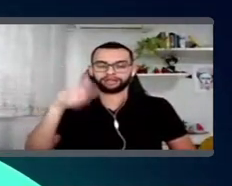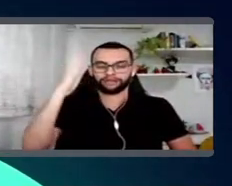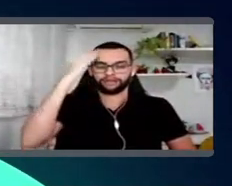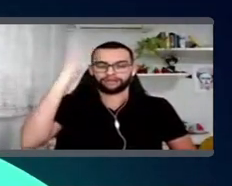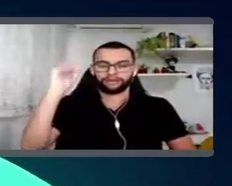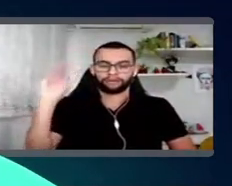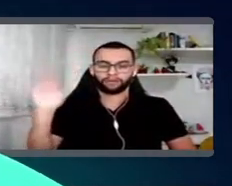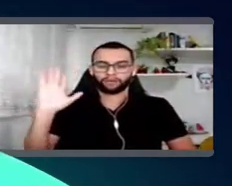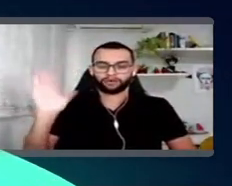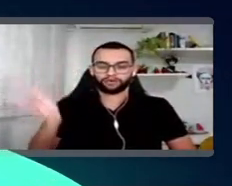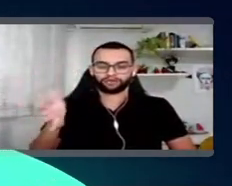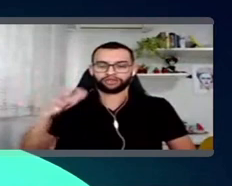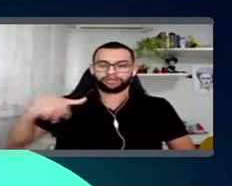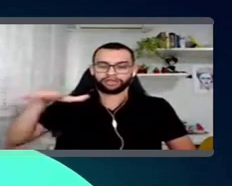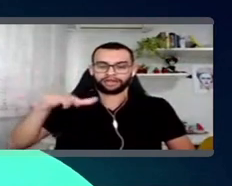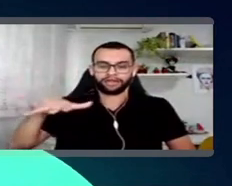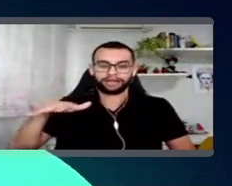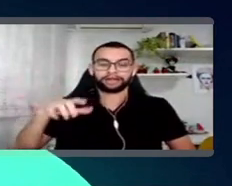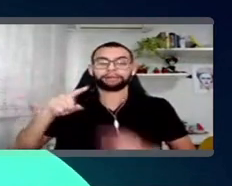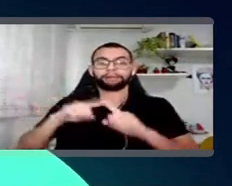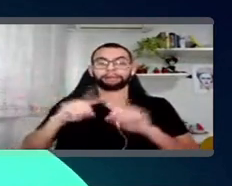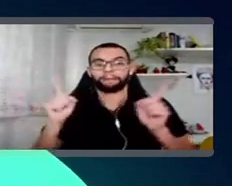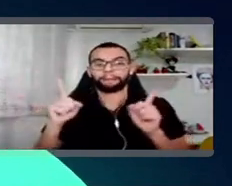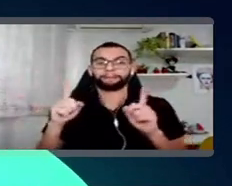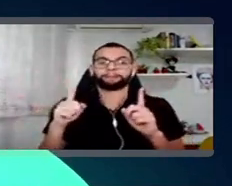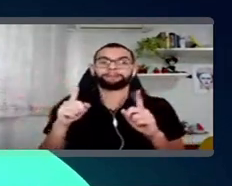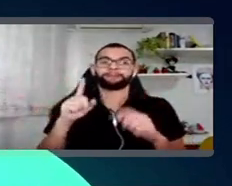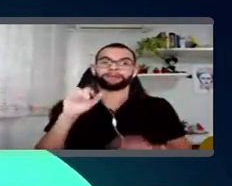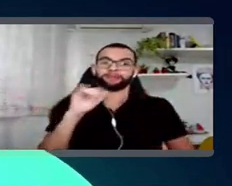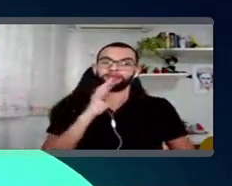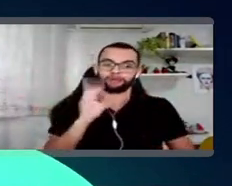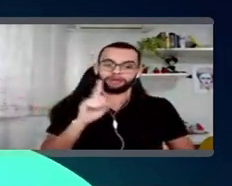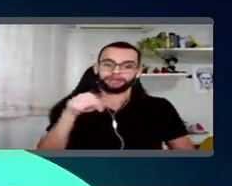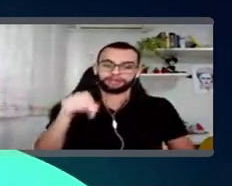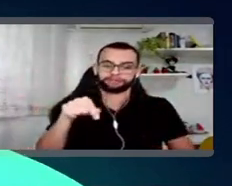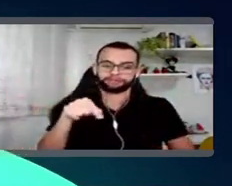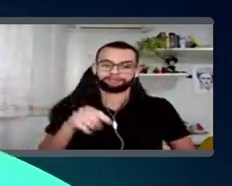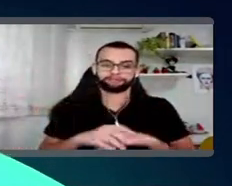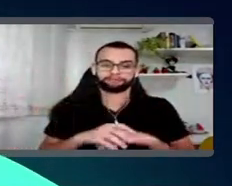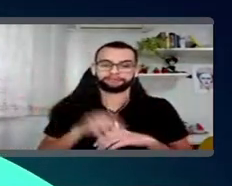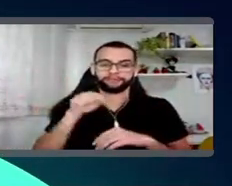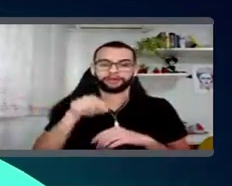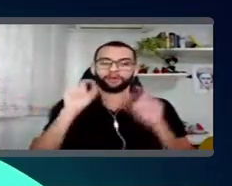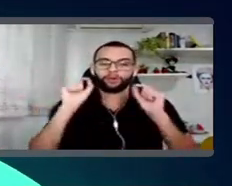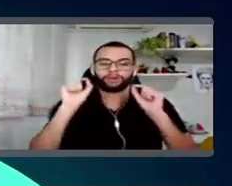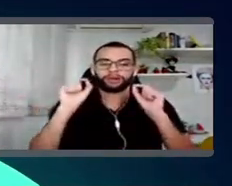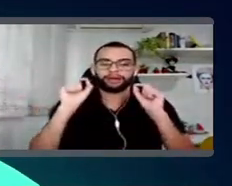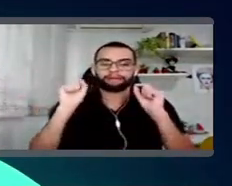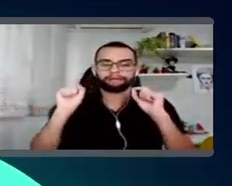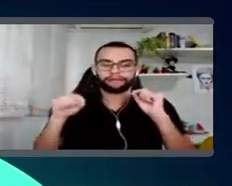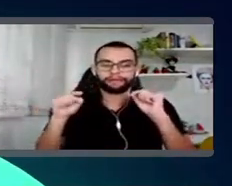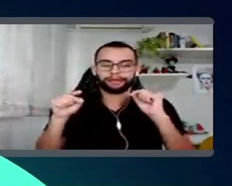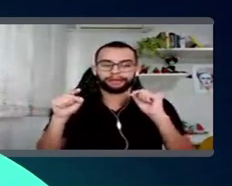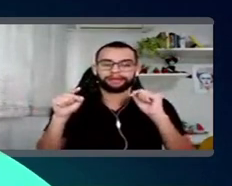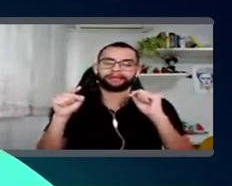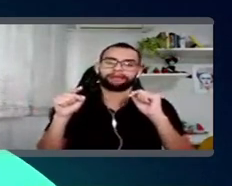é bem famoso, né? Mas quem não conhece, como é que funciona aqui. Uma squads nada mais é que um grupo de pessoas que está